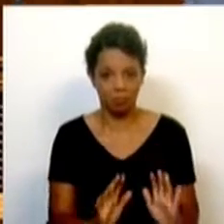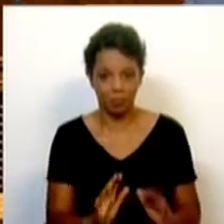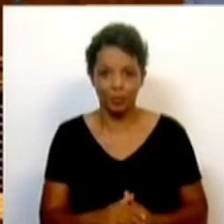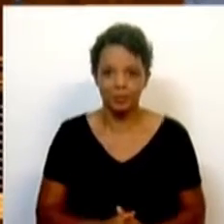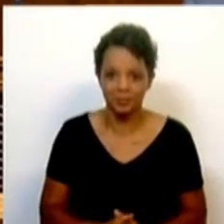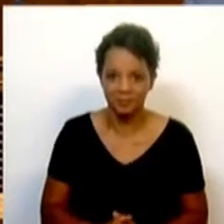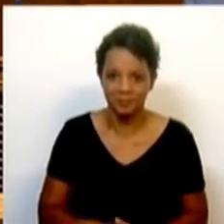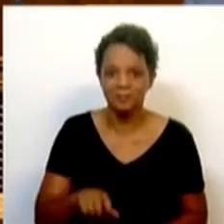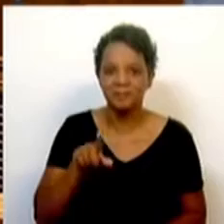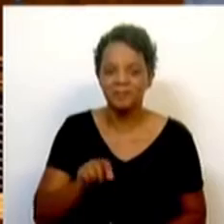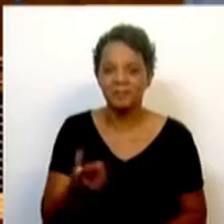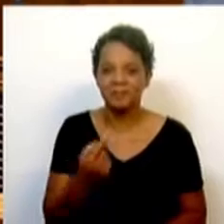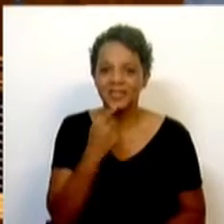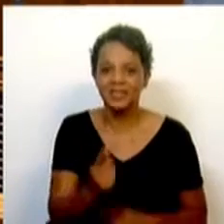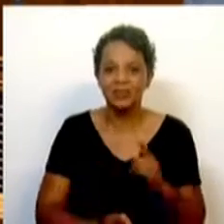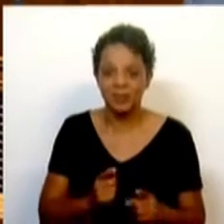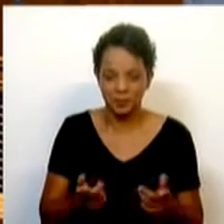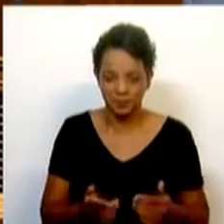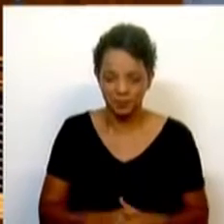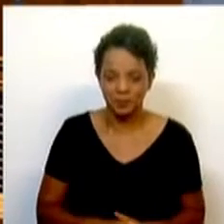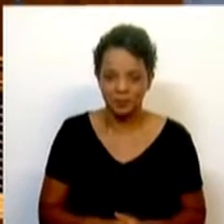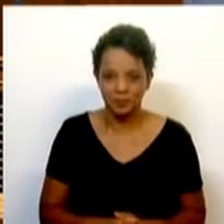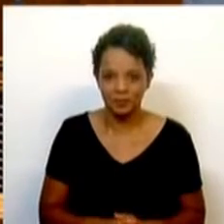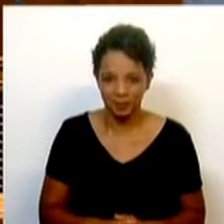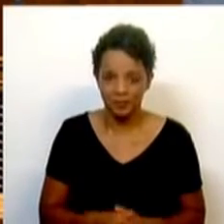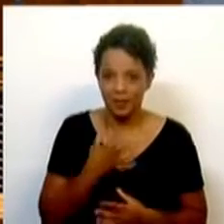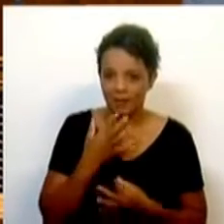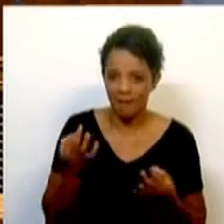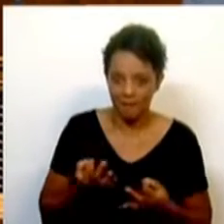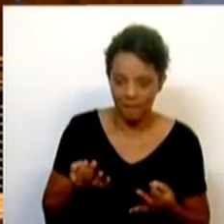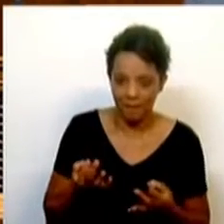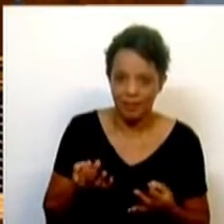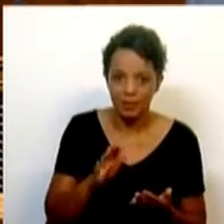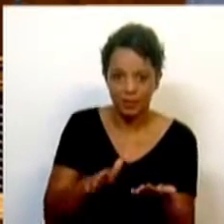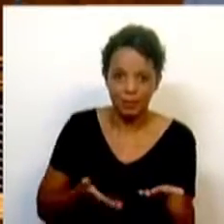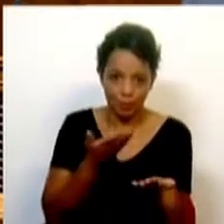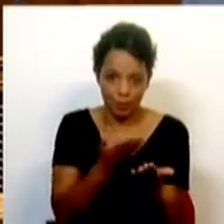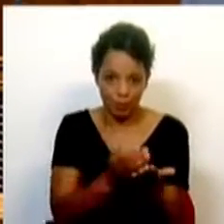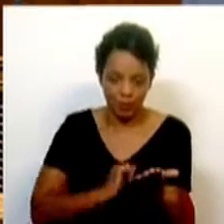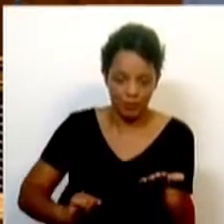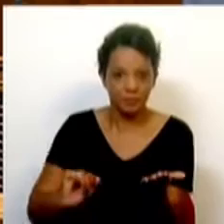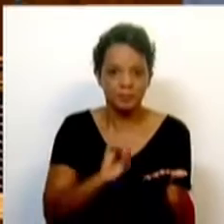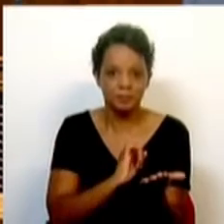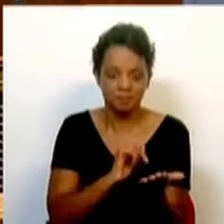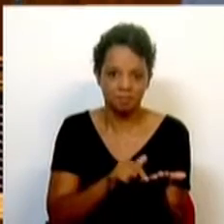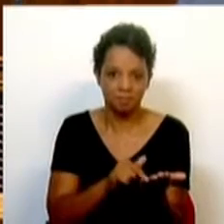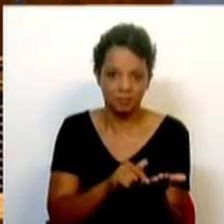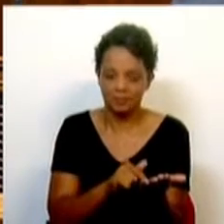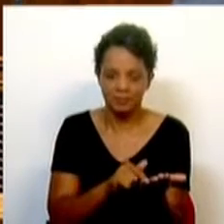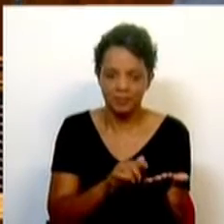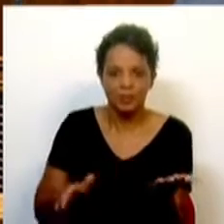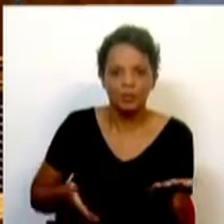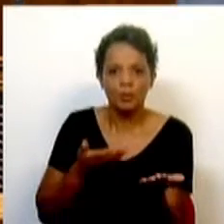E deixe-me então dizer-lhe o seguinte. De facto, esta nossa proposta não é uma